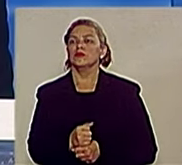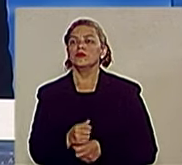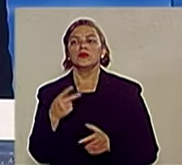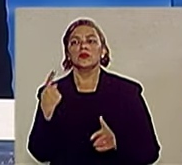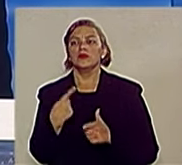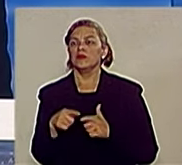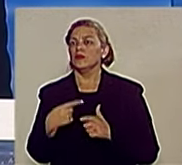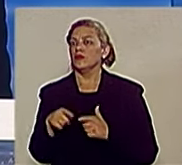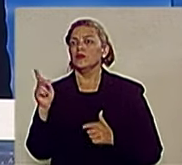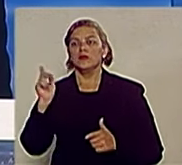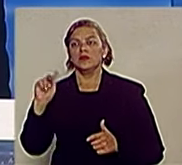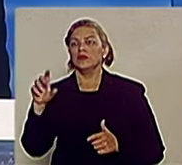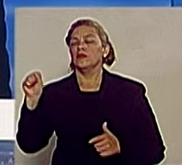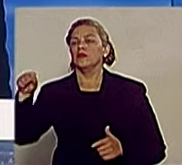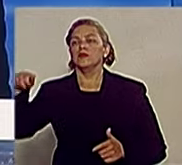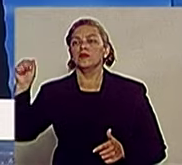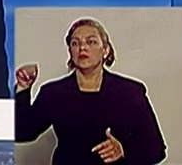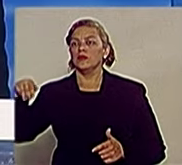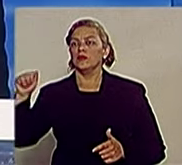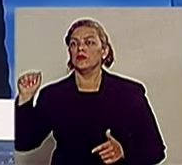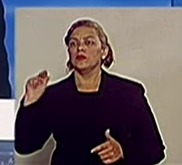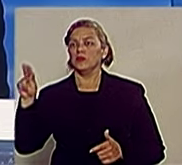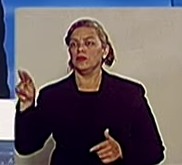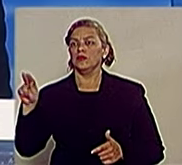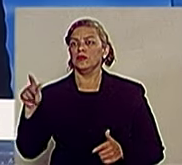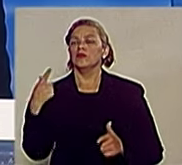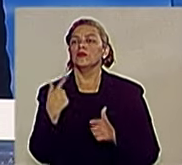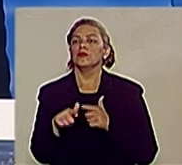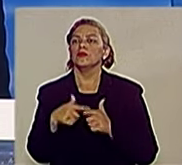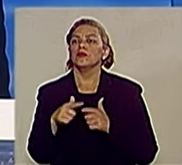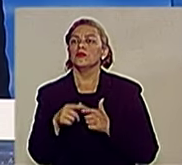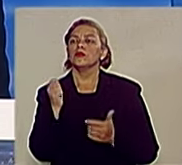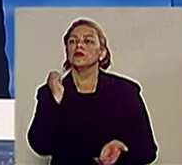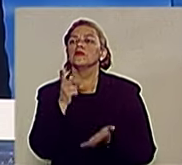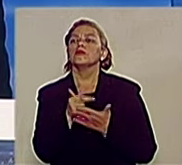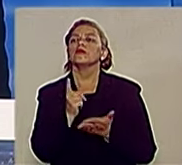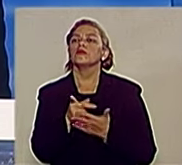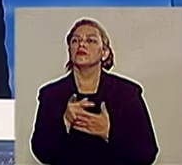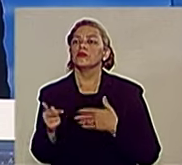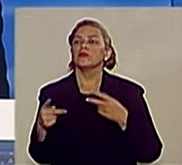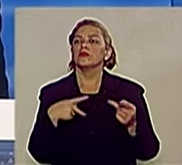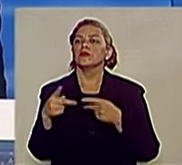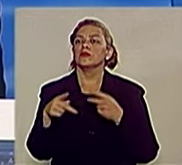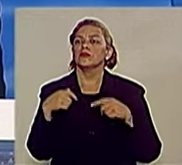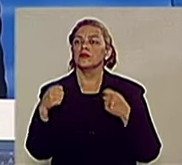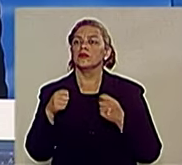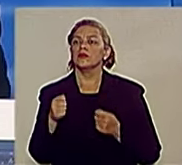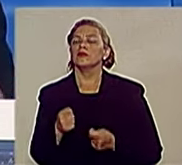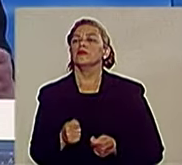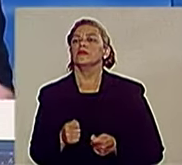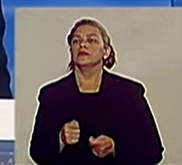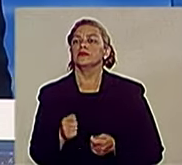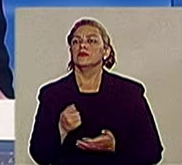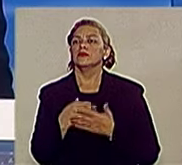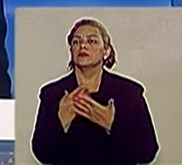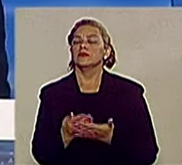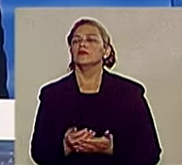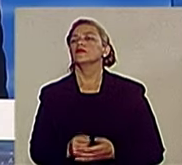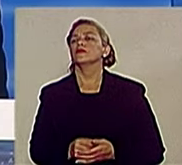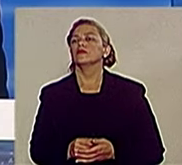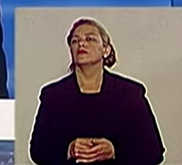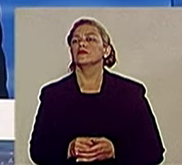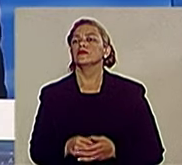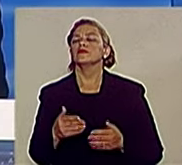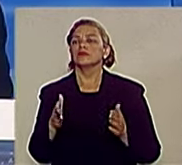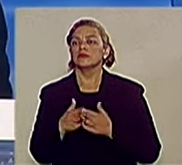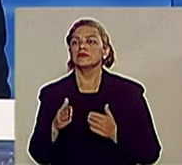o serviço do SAMU. O problema é a conta que o nosso município está tendo que pagar. Nós podíamos, inclusive, ampliar o serviço de